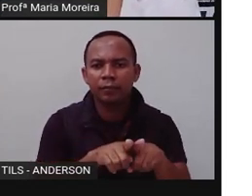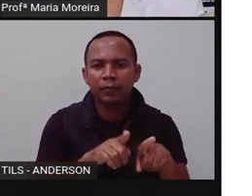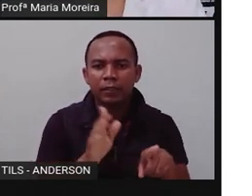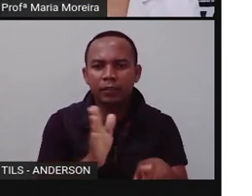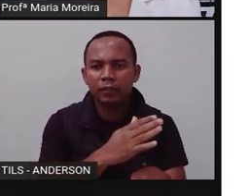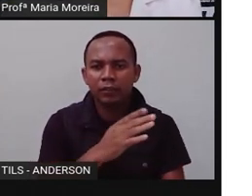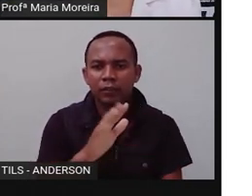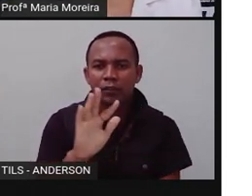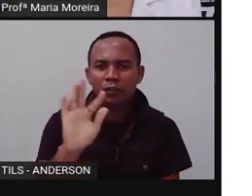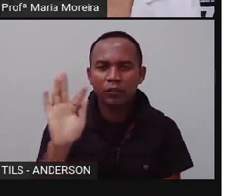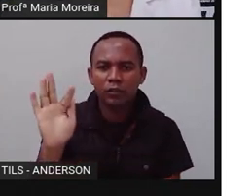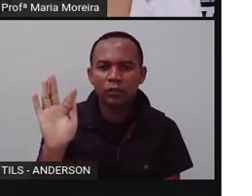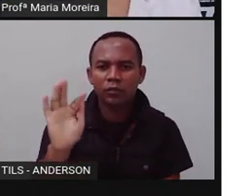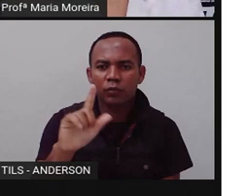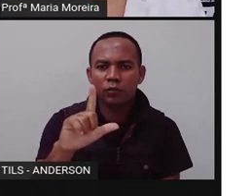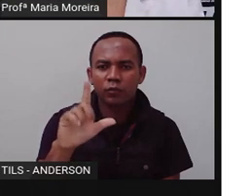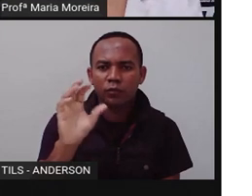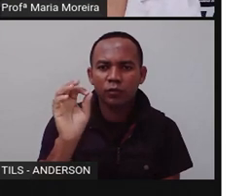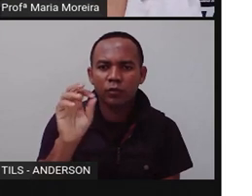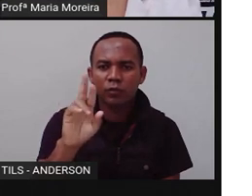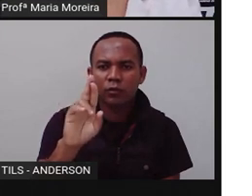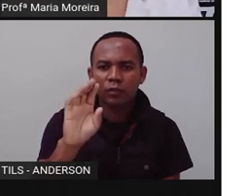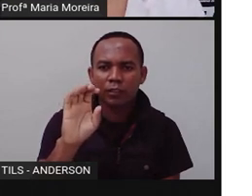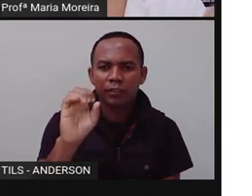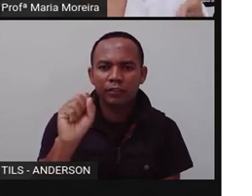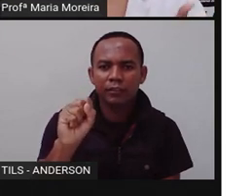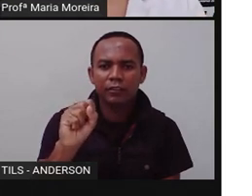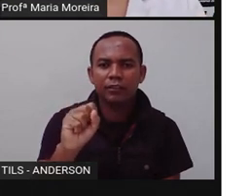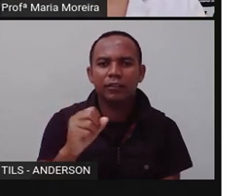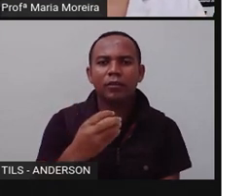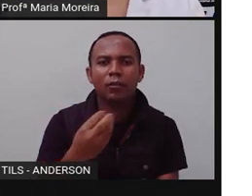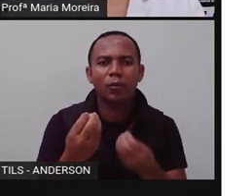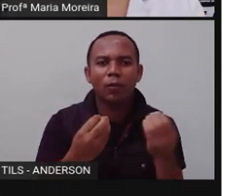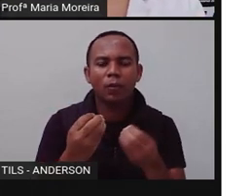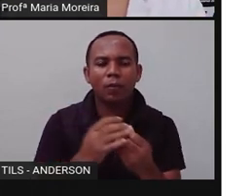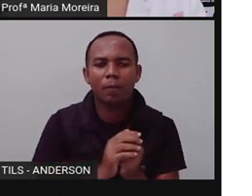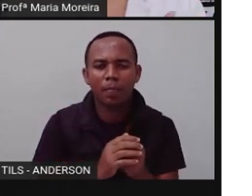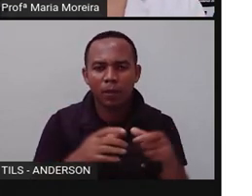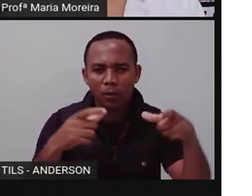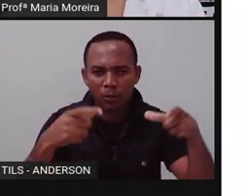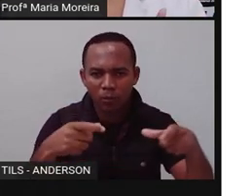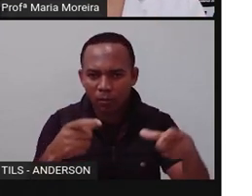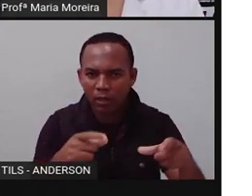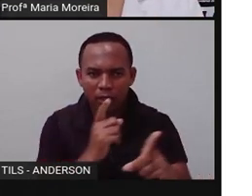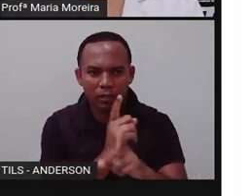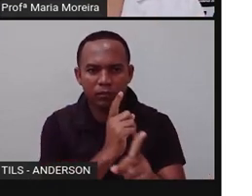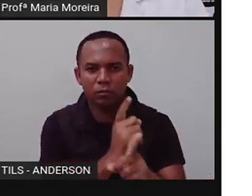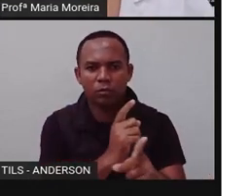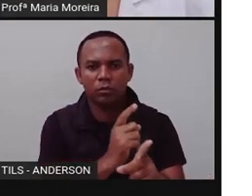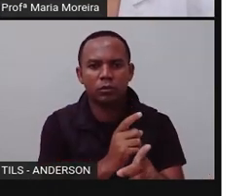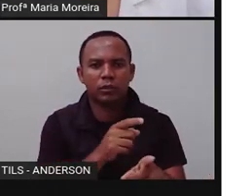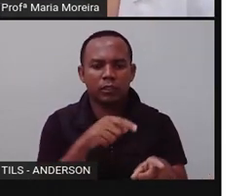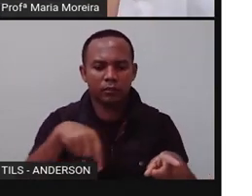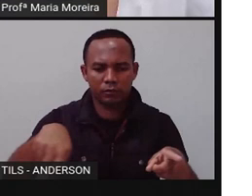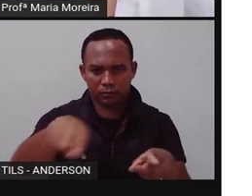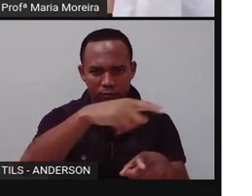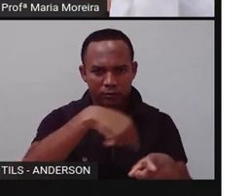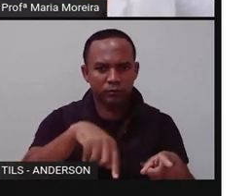do dragão de Komodo? Essas três ilhas do Pacífico. Rinca, flores e Komodo.